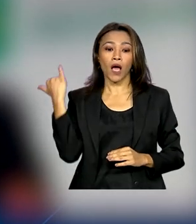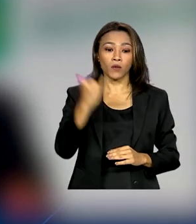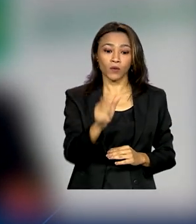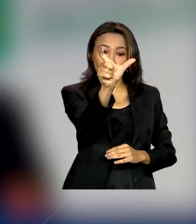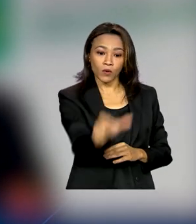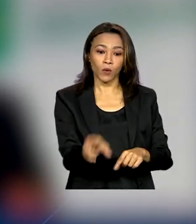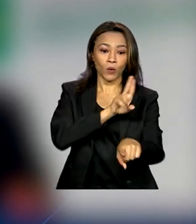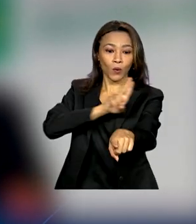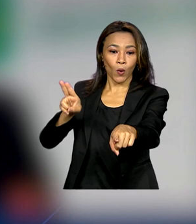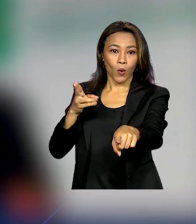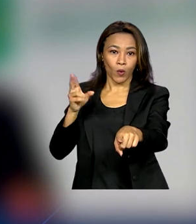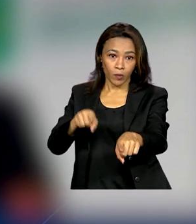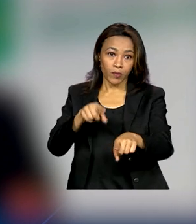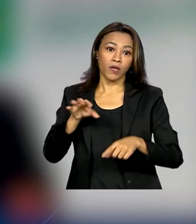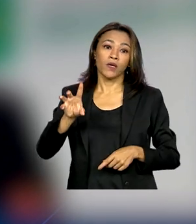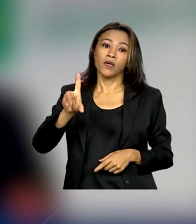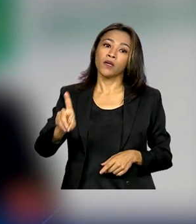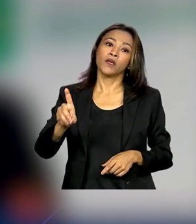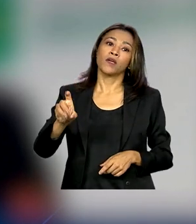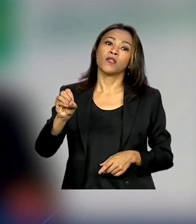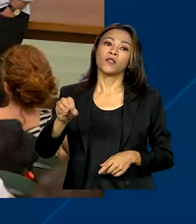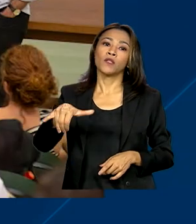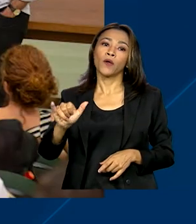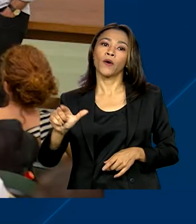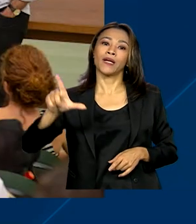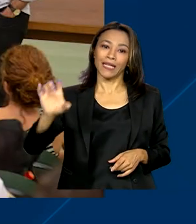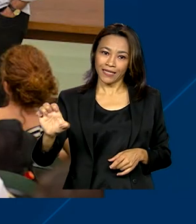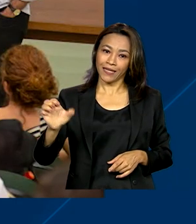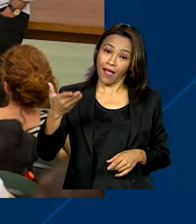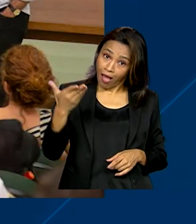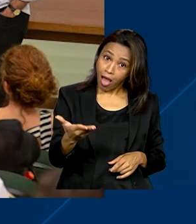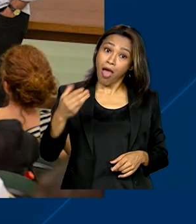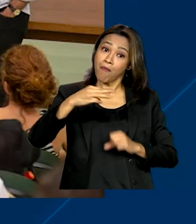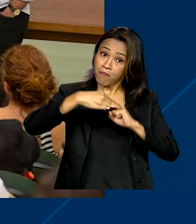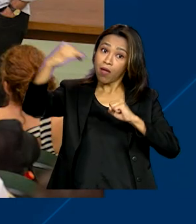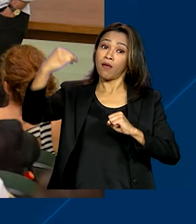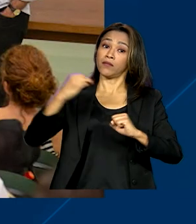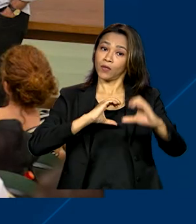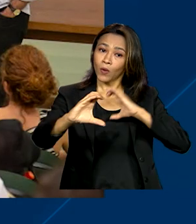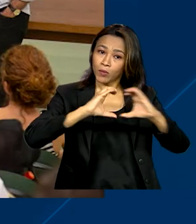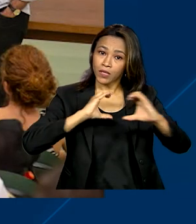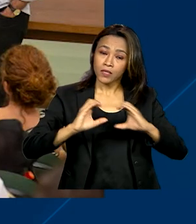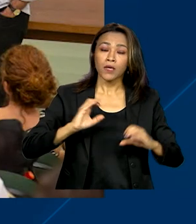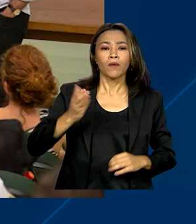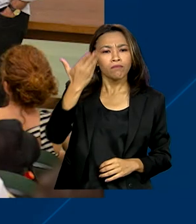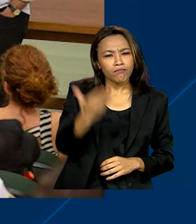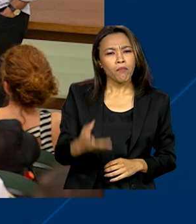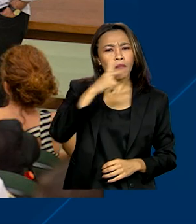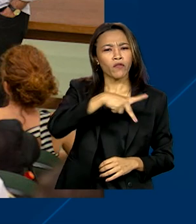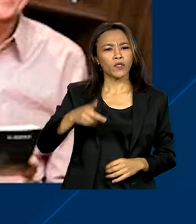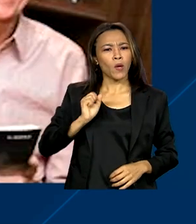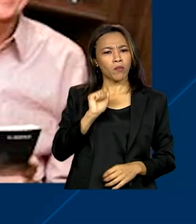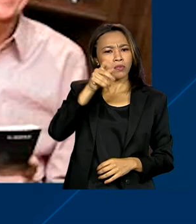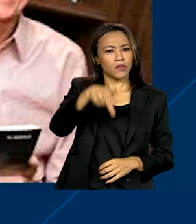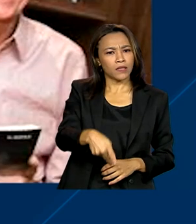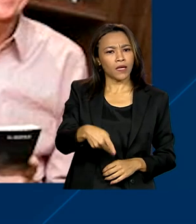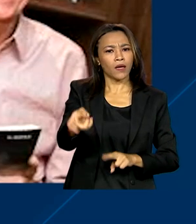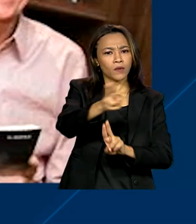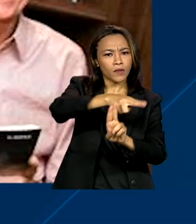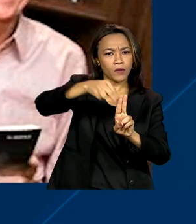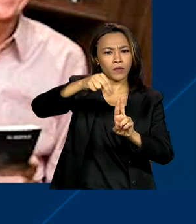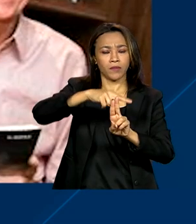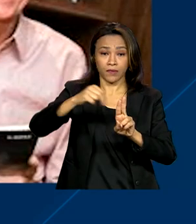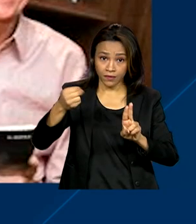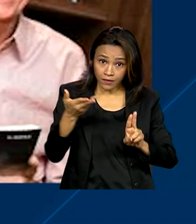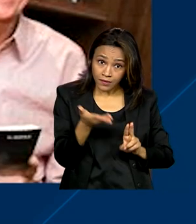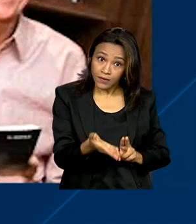jornalista Elio Doyle para o cargo. Doyle é mestre em comunicação e professor aposentado da